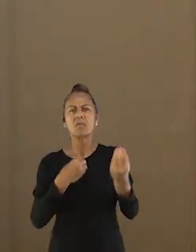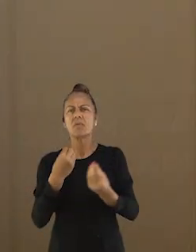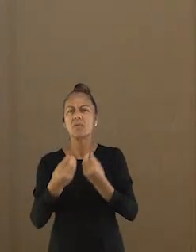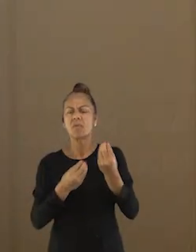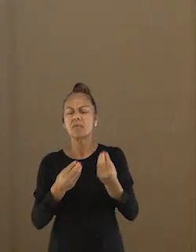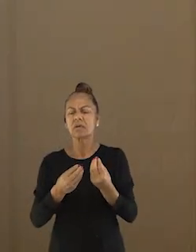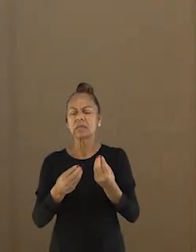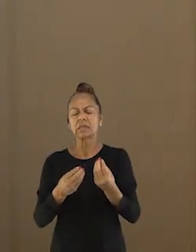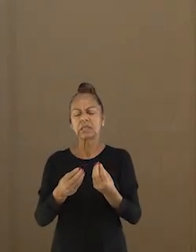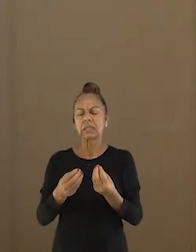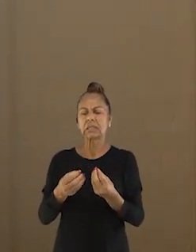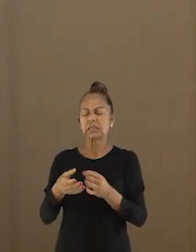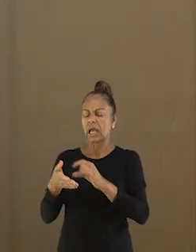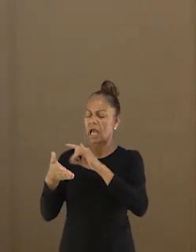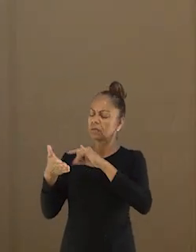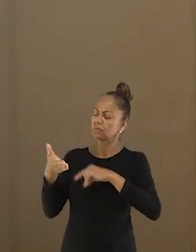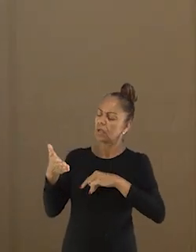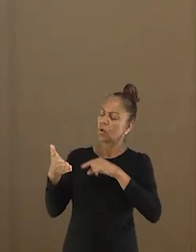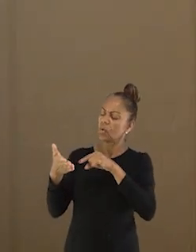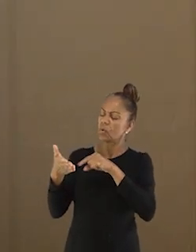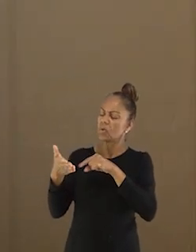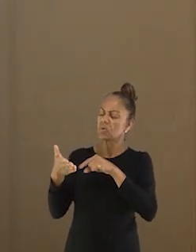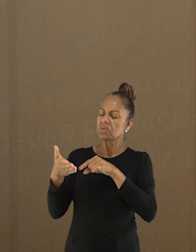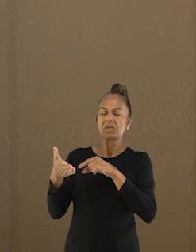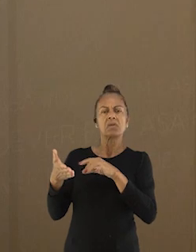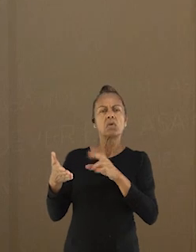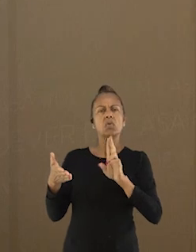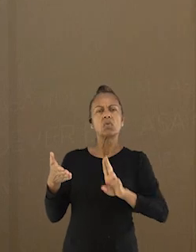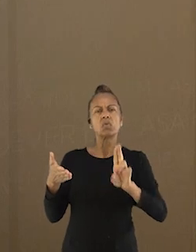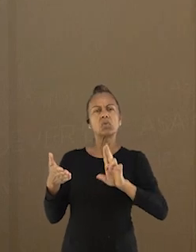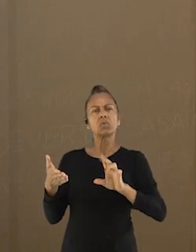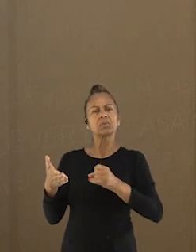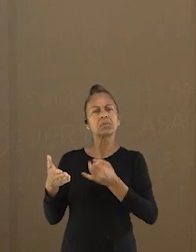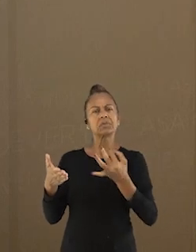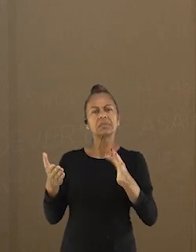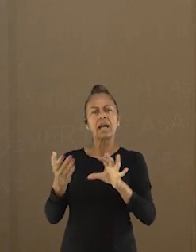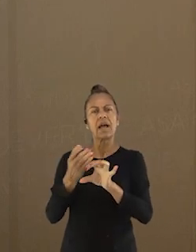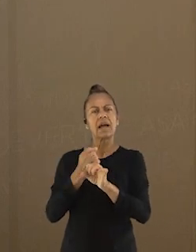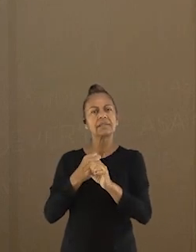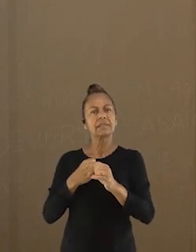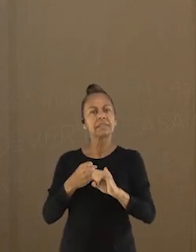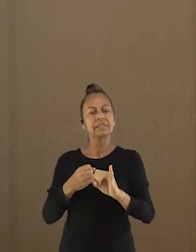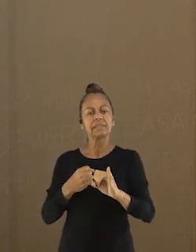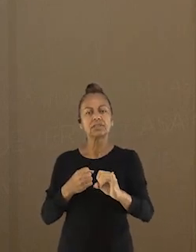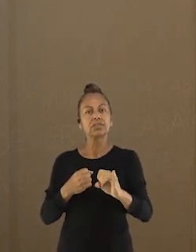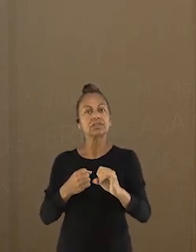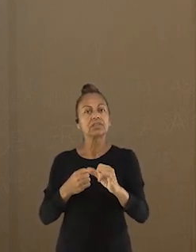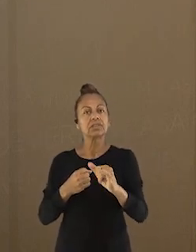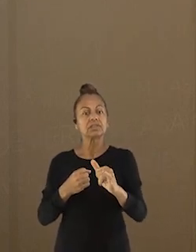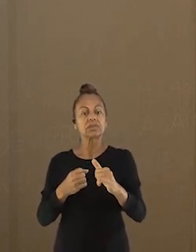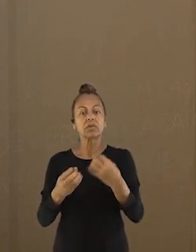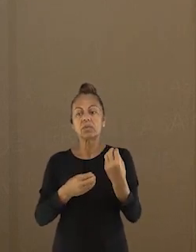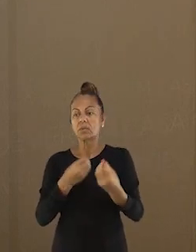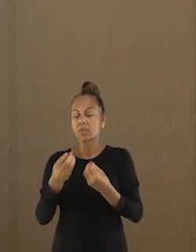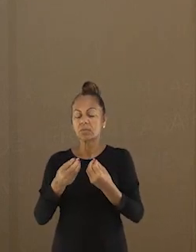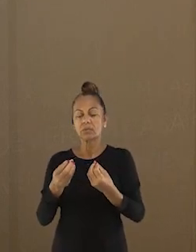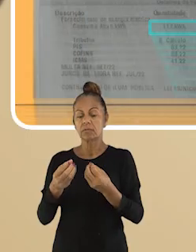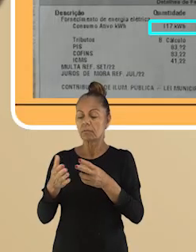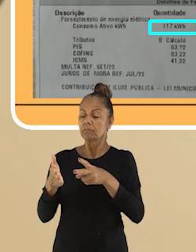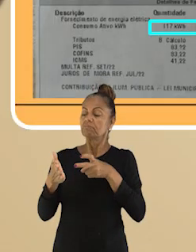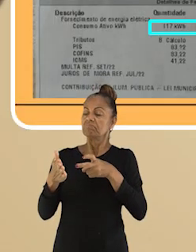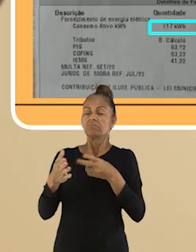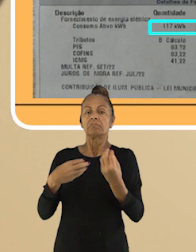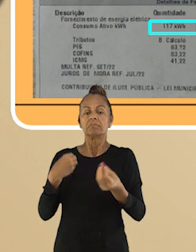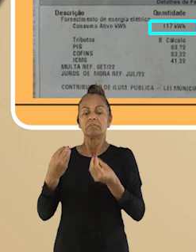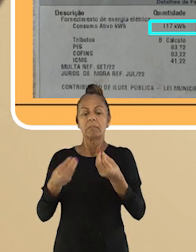Mas aonde será que eu consigo visualizar na conta de energia o valor do consumo em quilowatts hora?